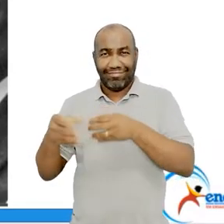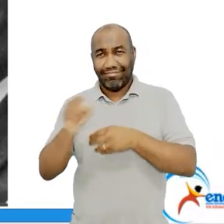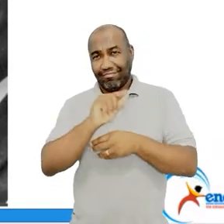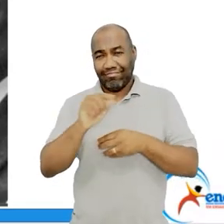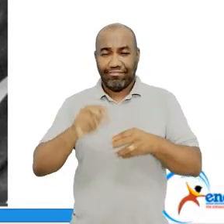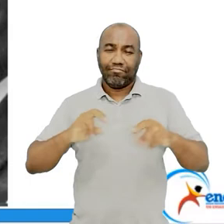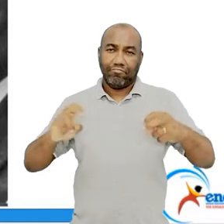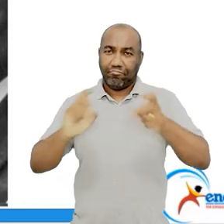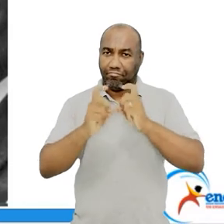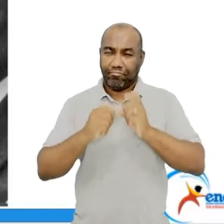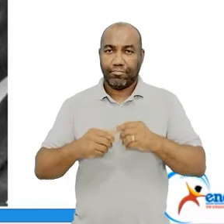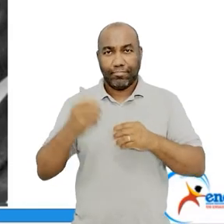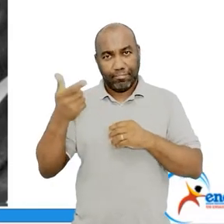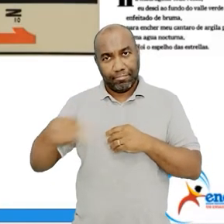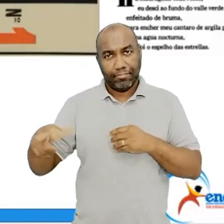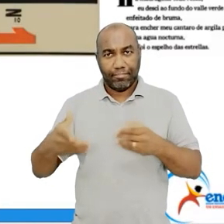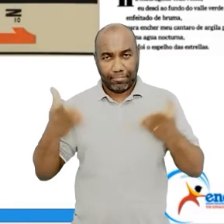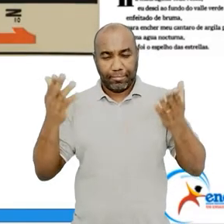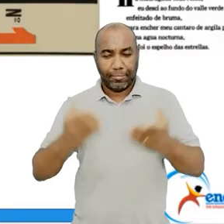Vamos adiante.